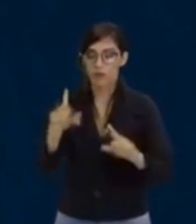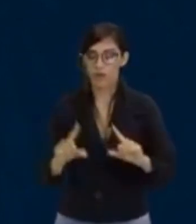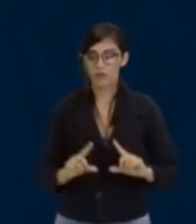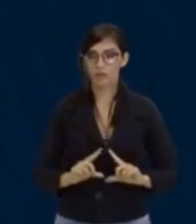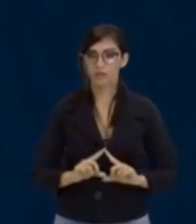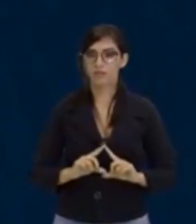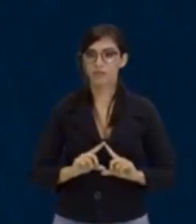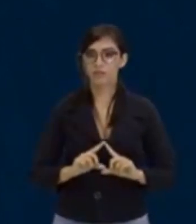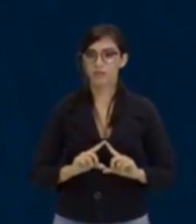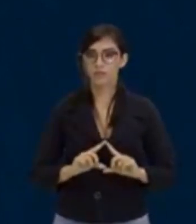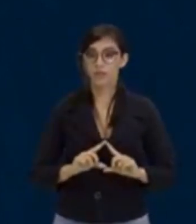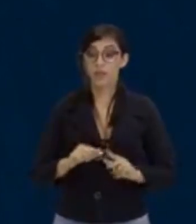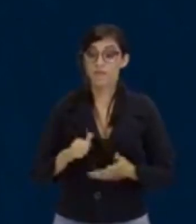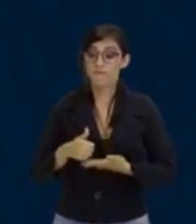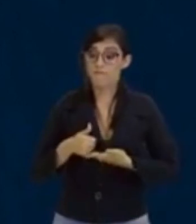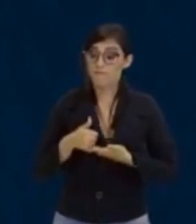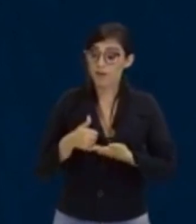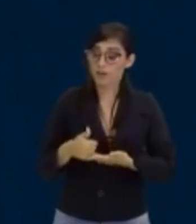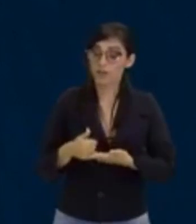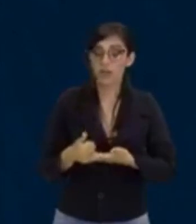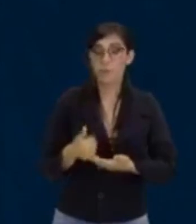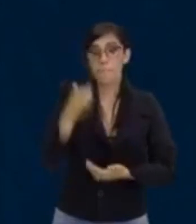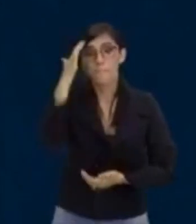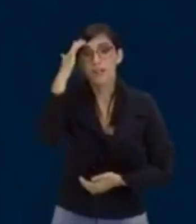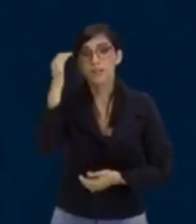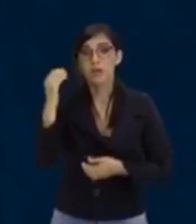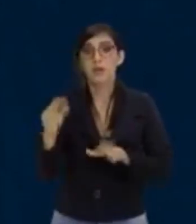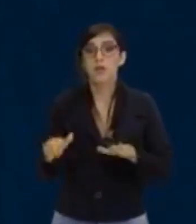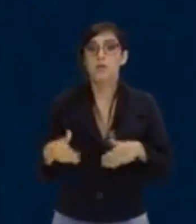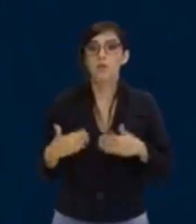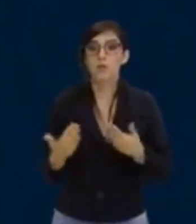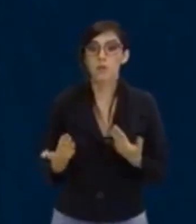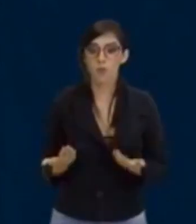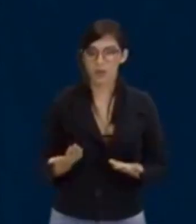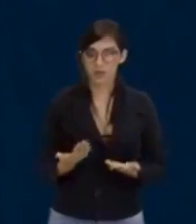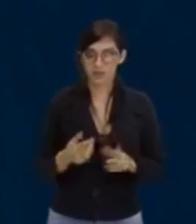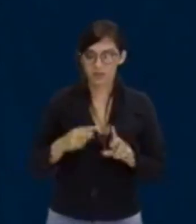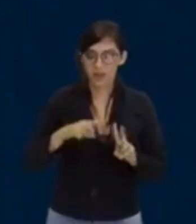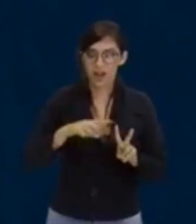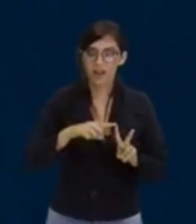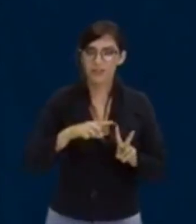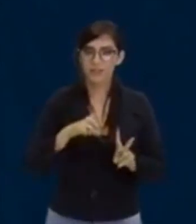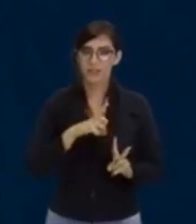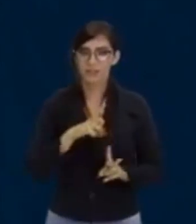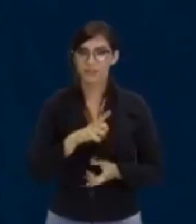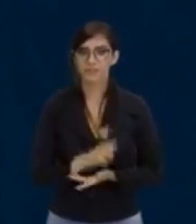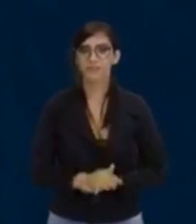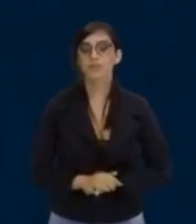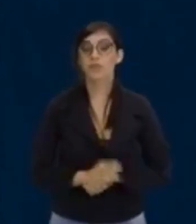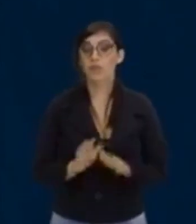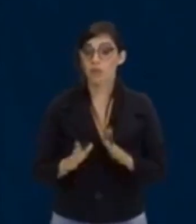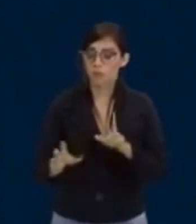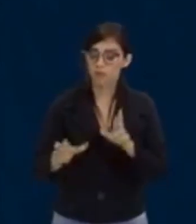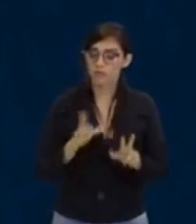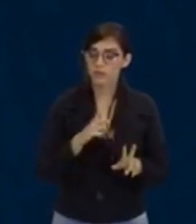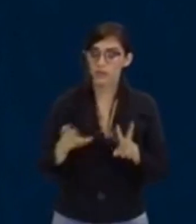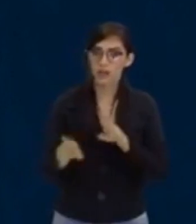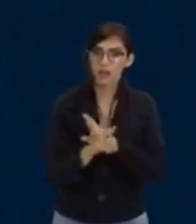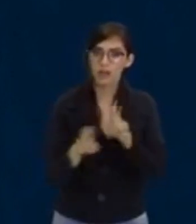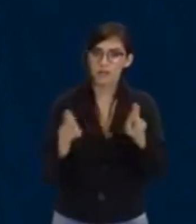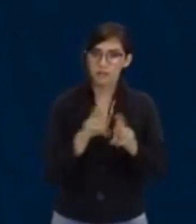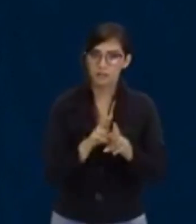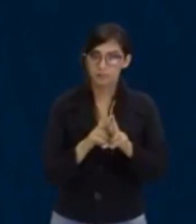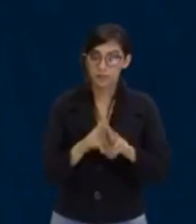E como é que ele ajuda, professor? Por causa dessa relação aqui, ó. Se esse delta for maior que zero, ou seja,